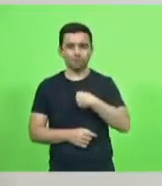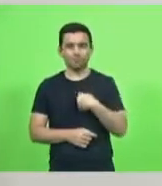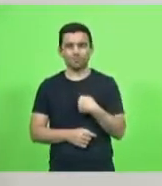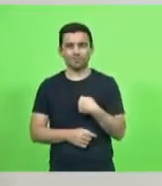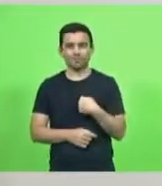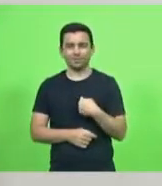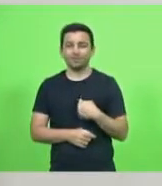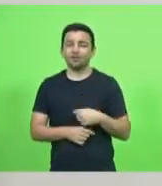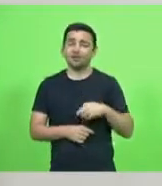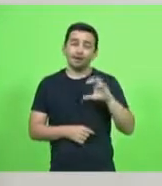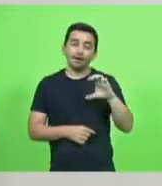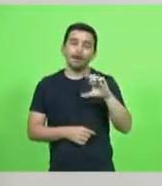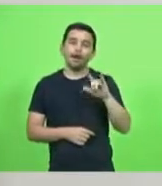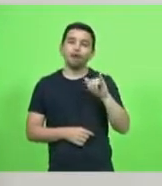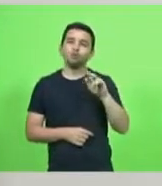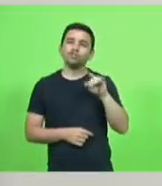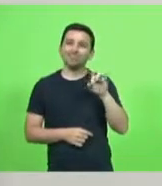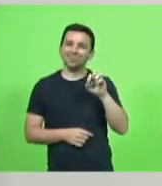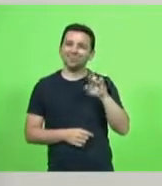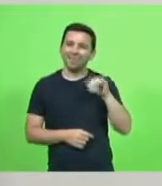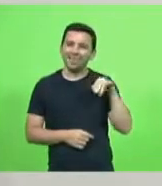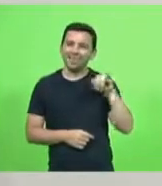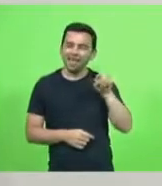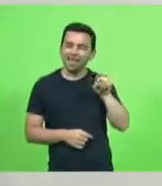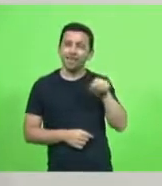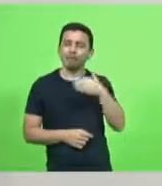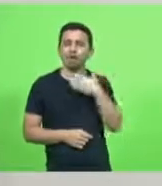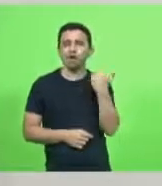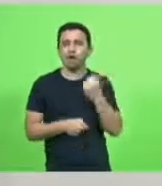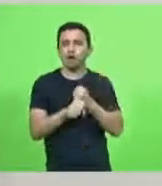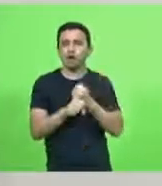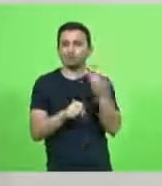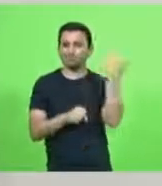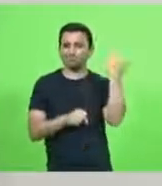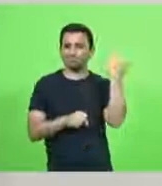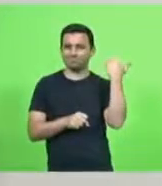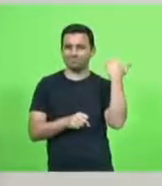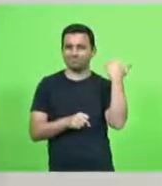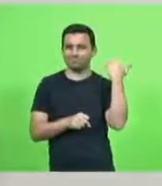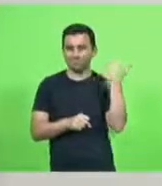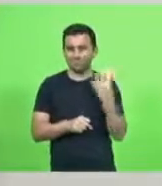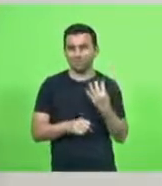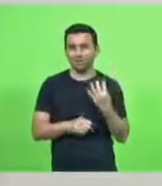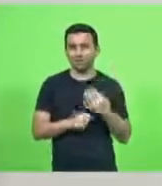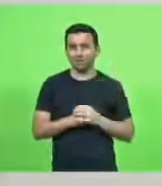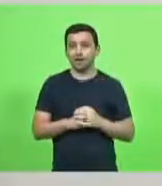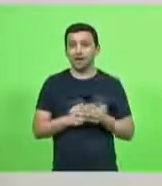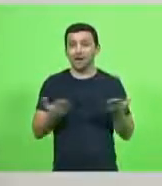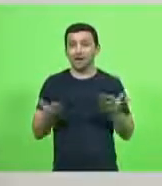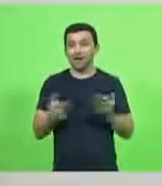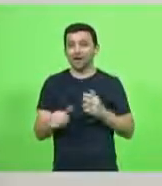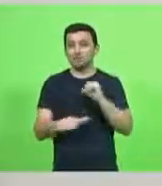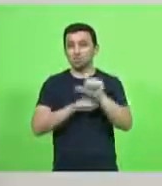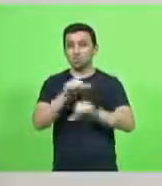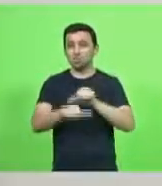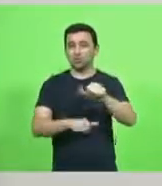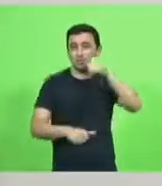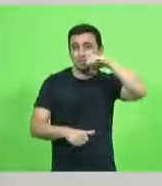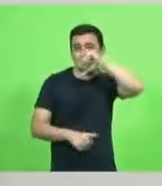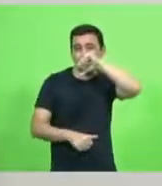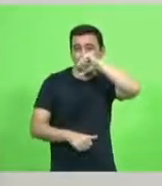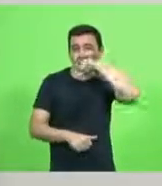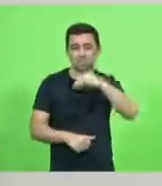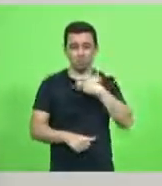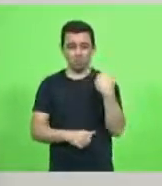faleceu há quatro anos atrás e quando essa lógica inverte dos pais sepultarem os filhos